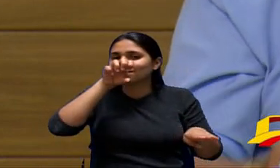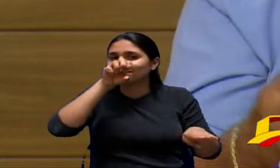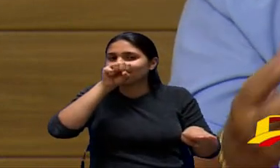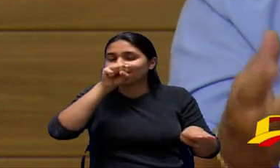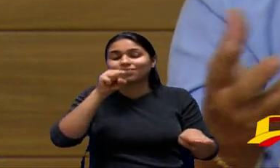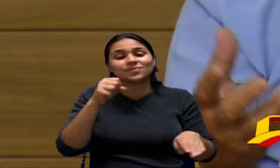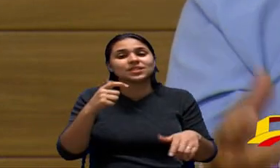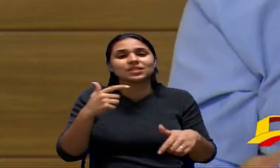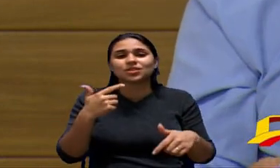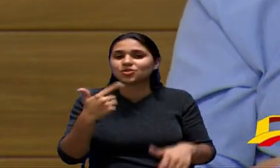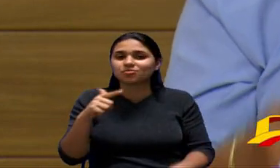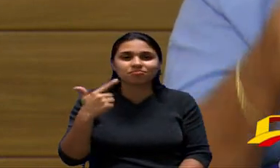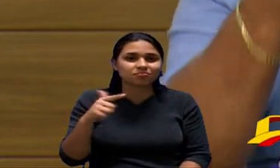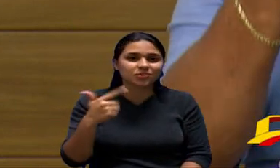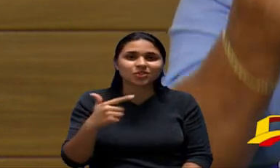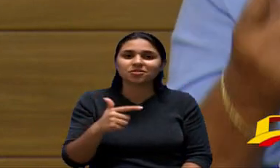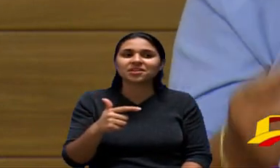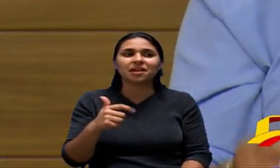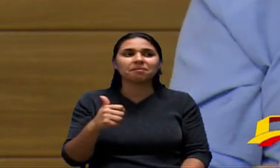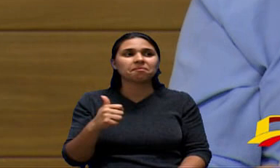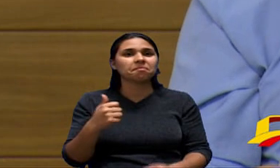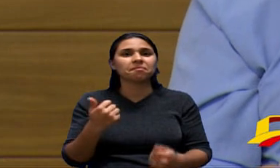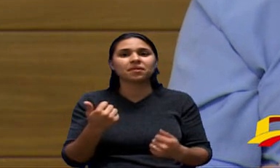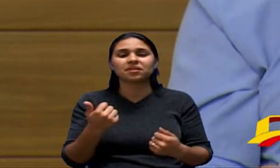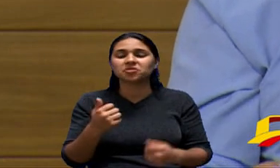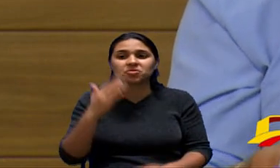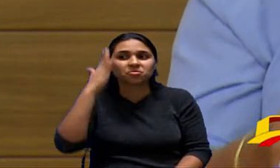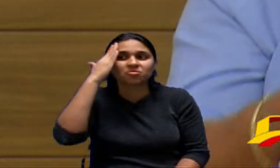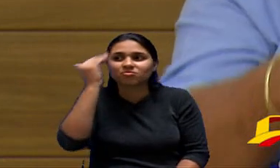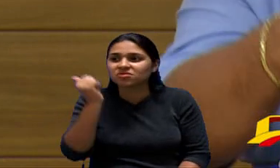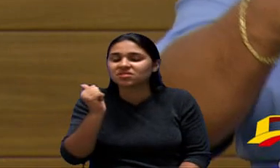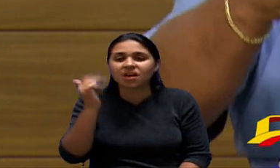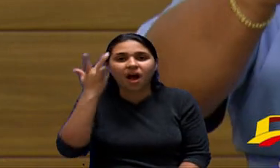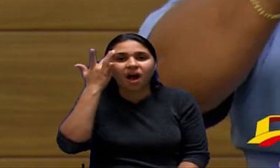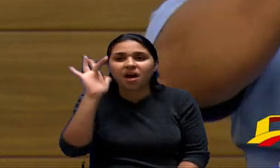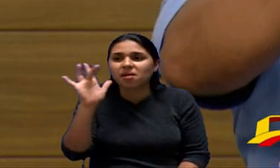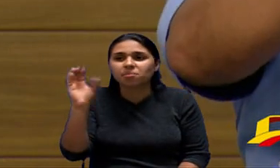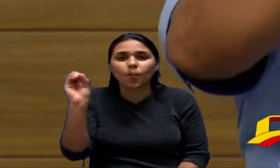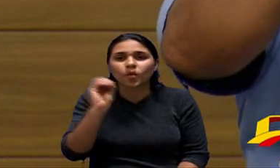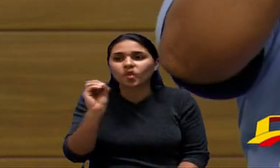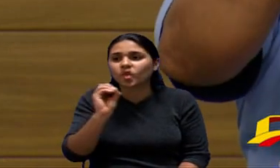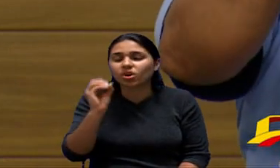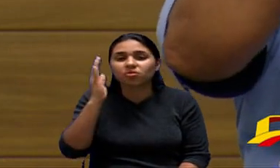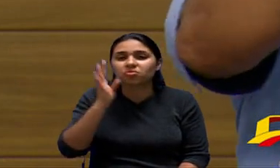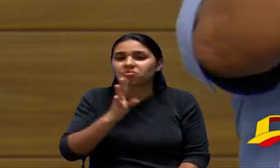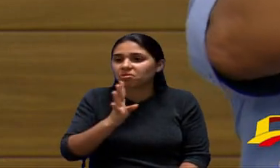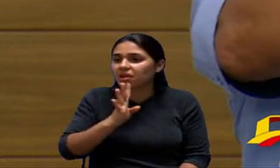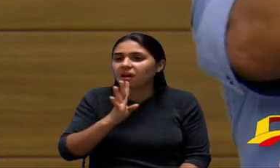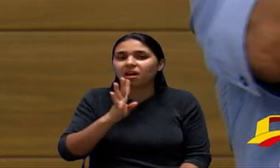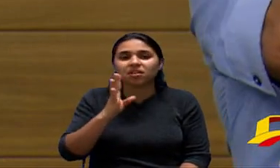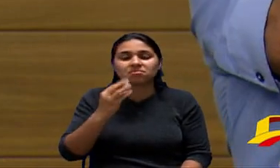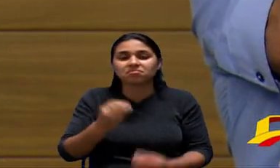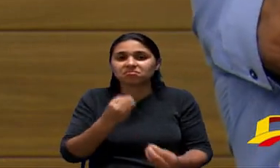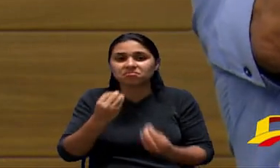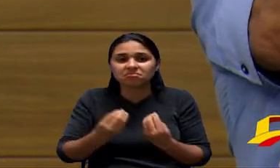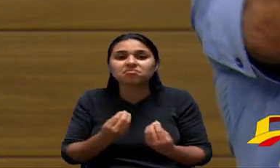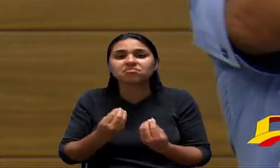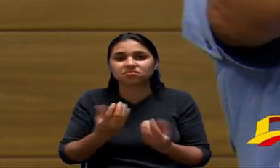treinamento para fazer isso aí se essa emenda do Kim passasse então uma senhora uma